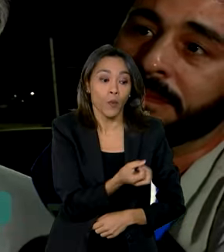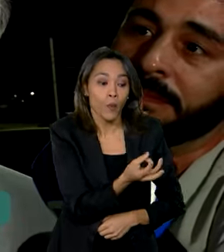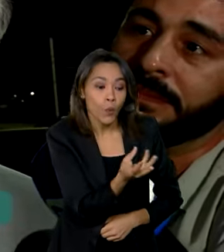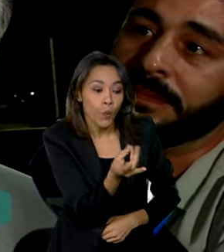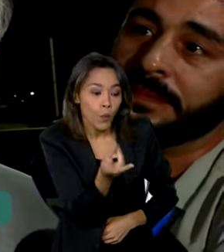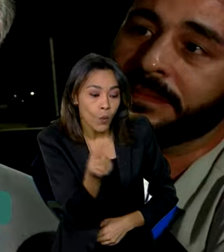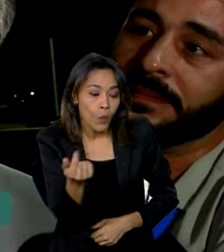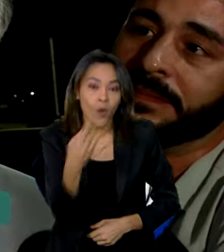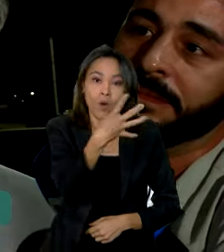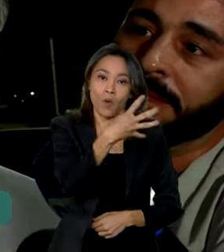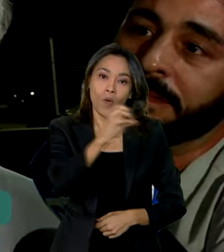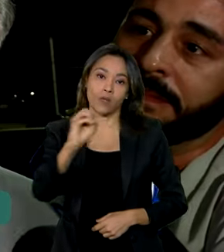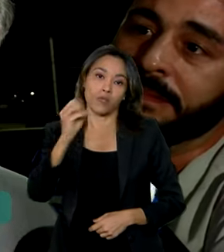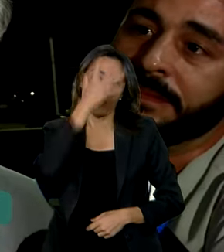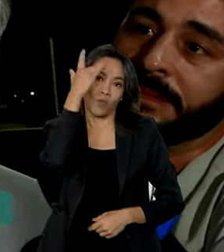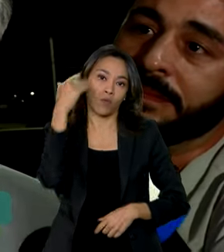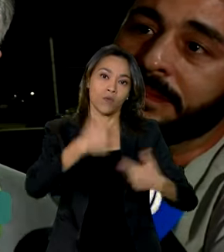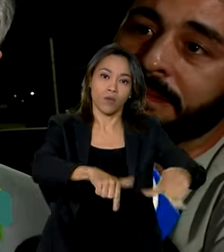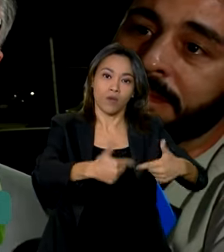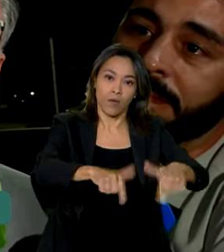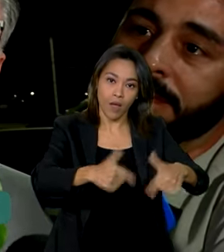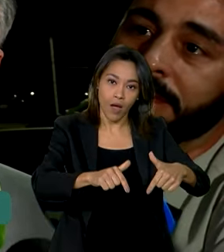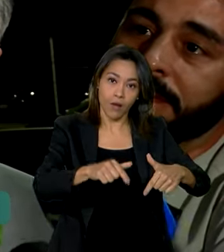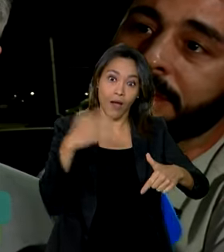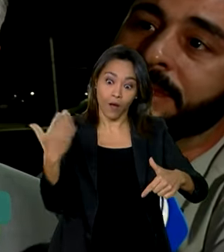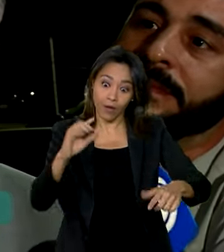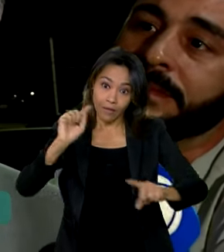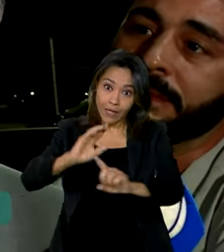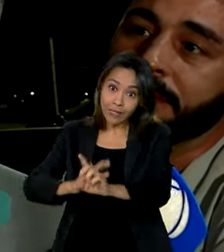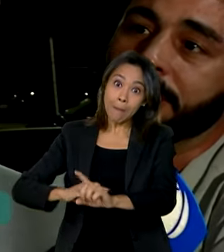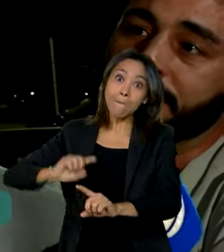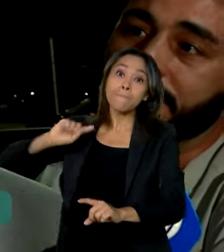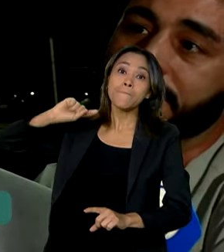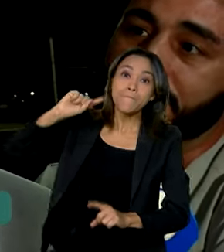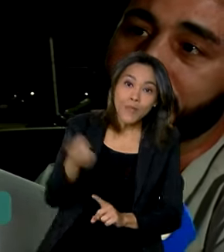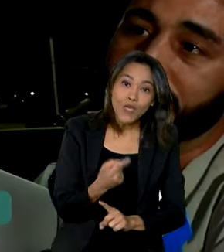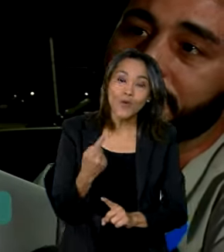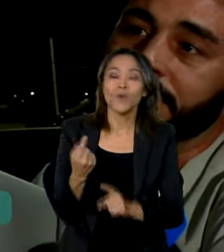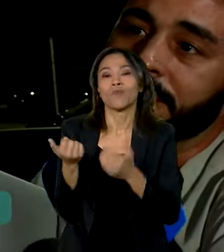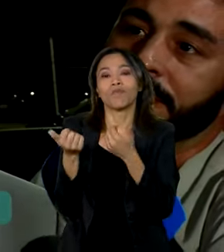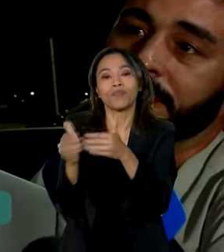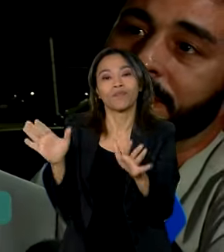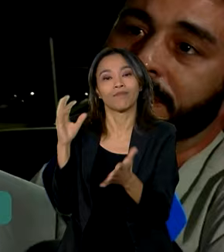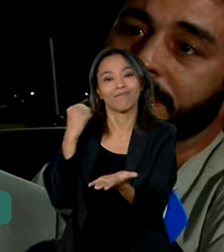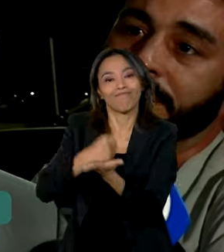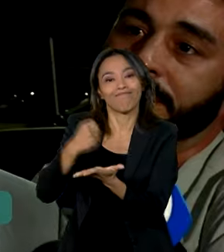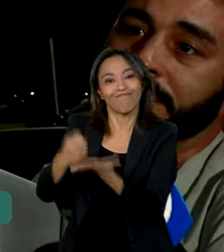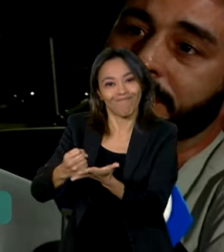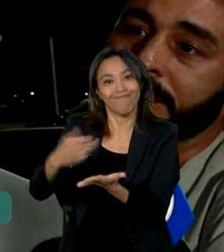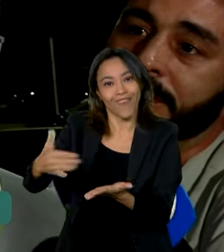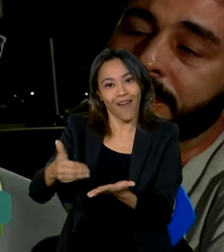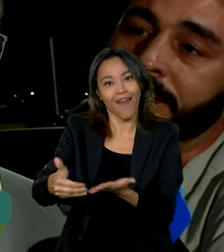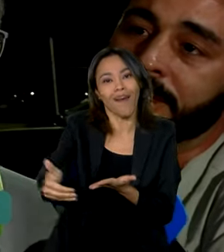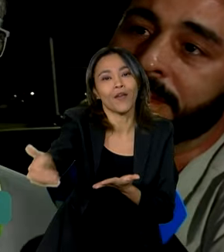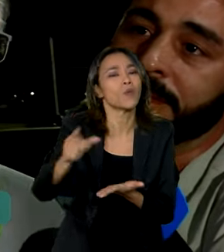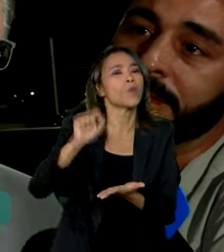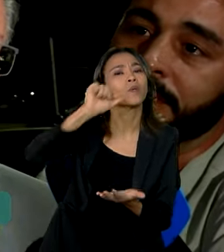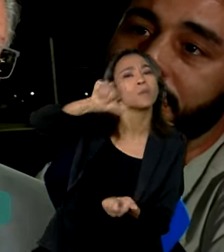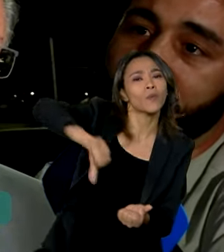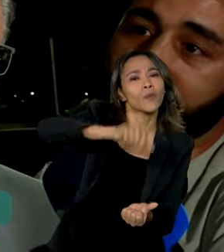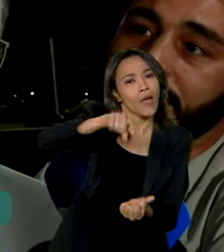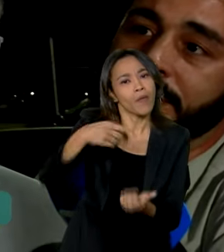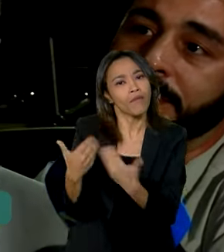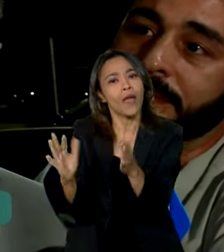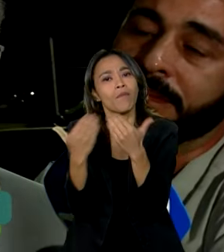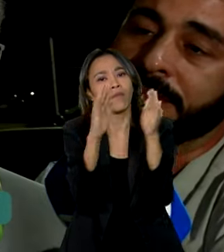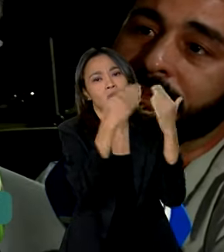já anunciou para os próximos meses, passando para mil colaboradores, mil empregos. Então, o que muda na vida das pessoas, geração